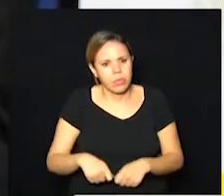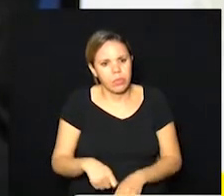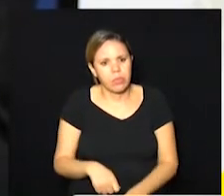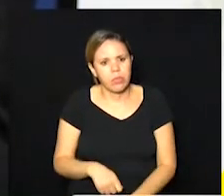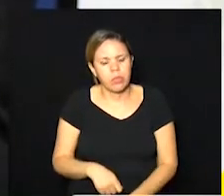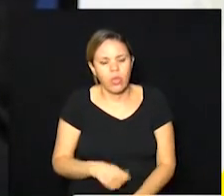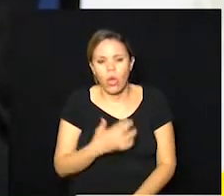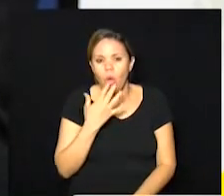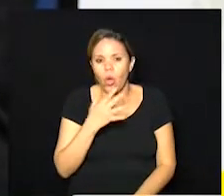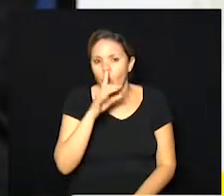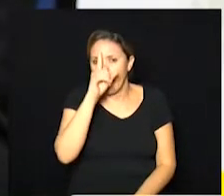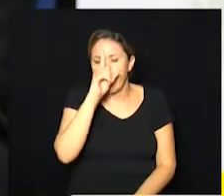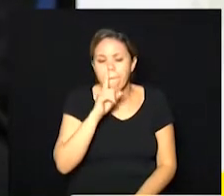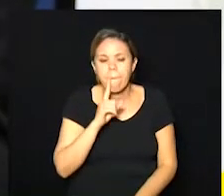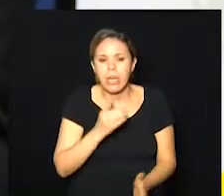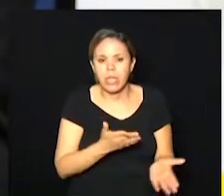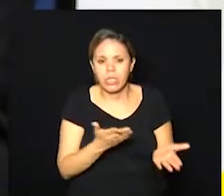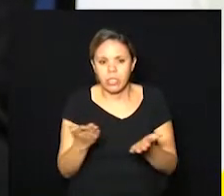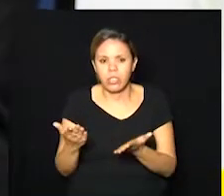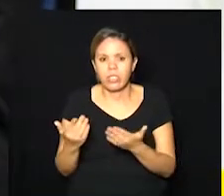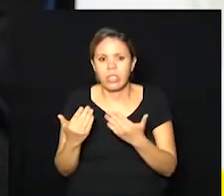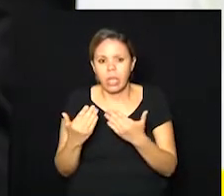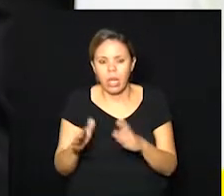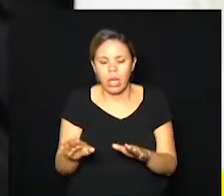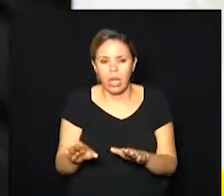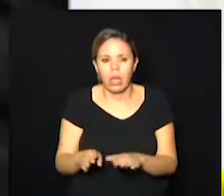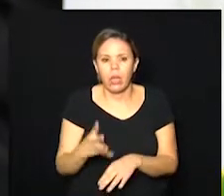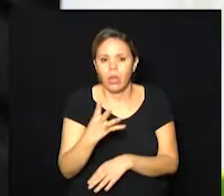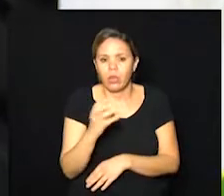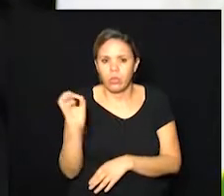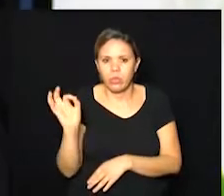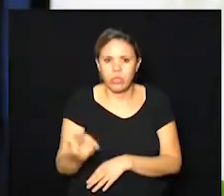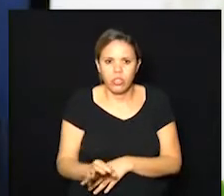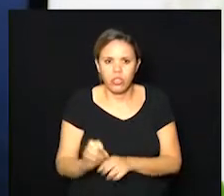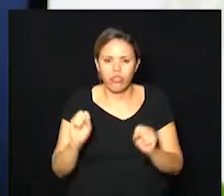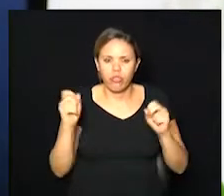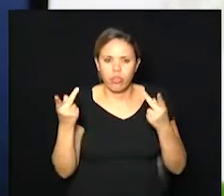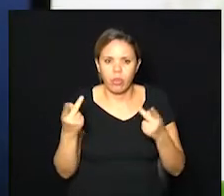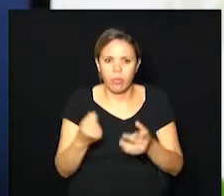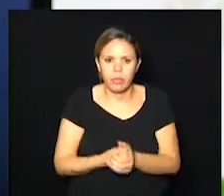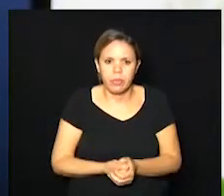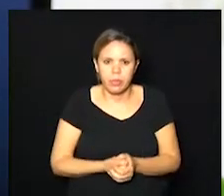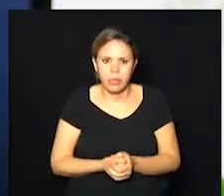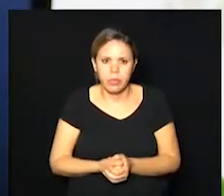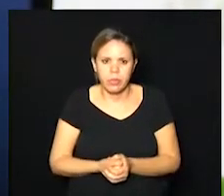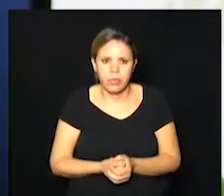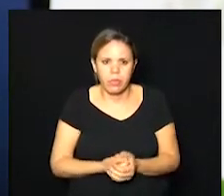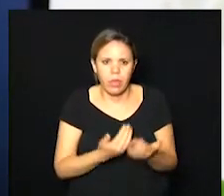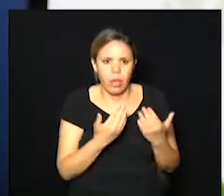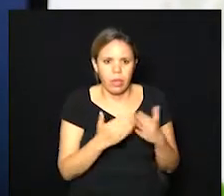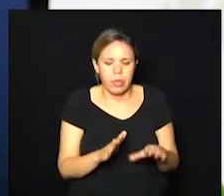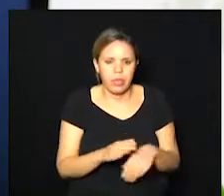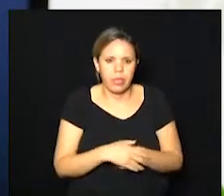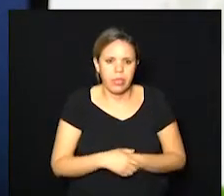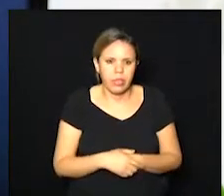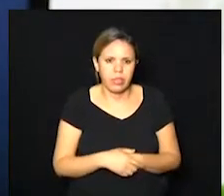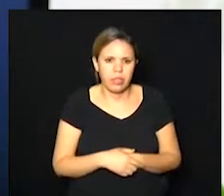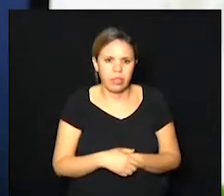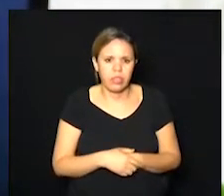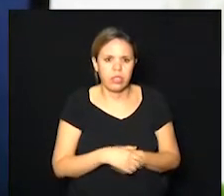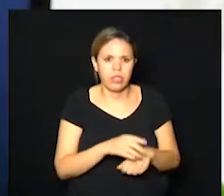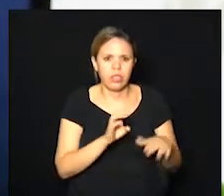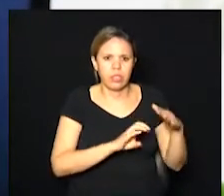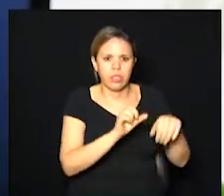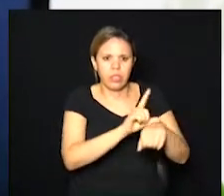a cor amarela, dar direito a abrir 40% do shopping, abrir o comércio